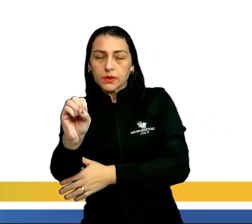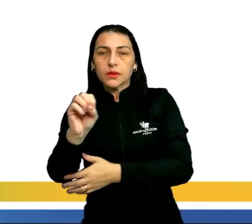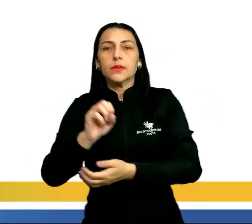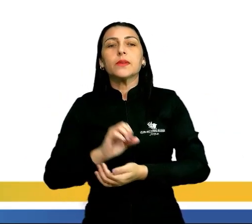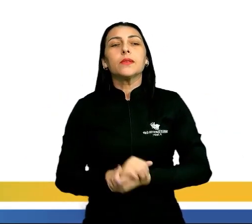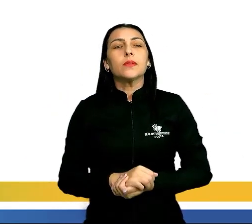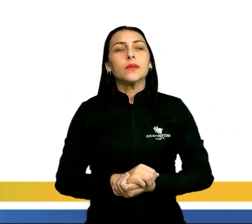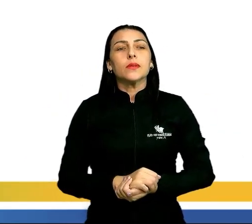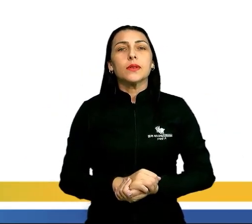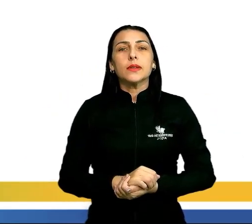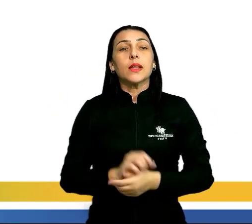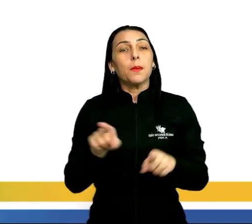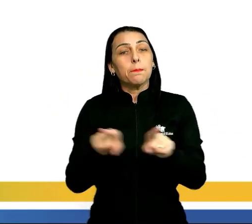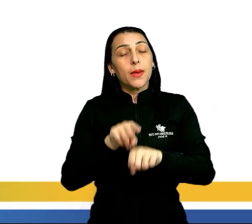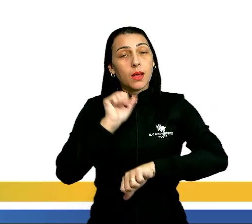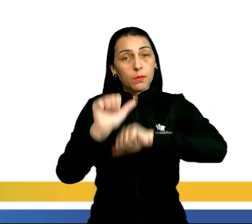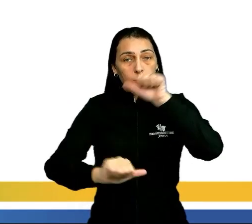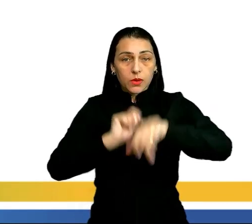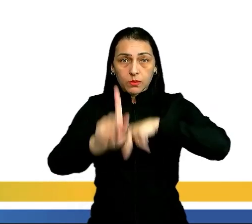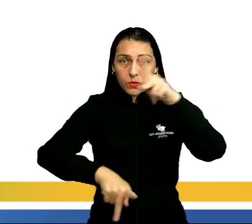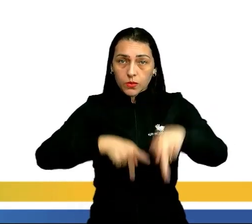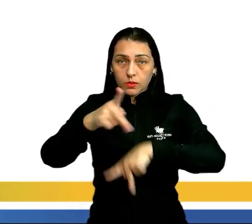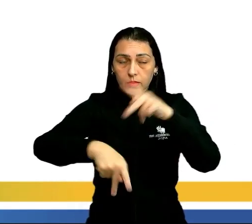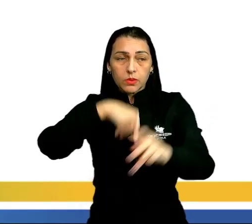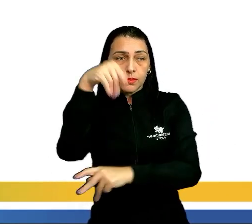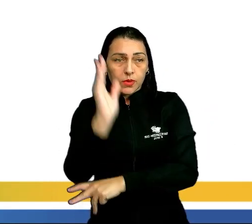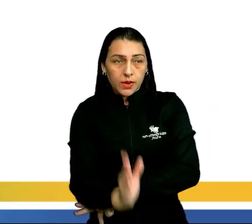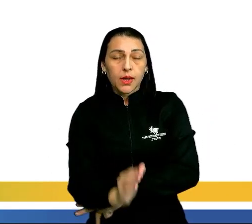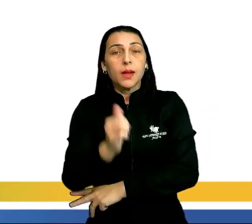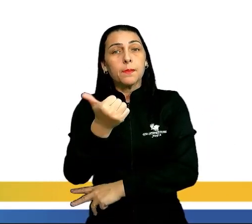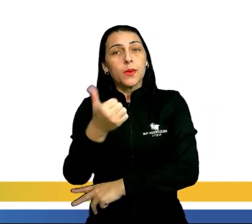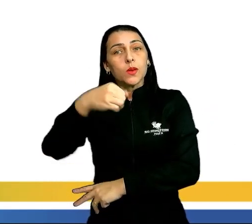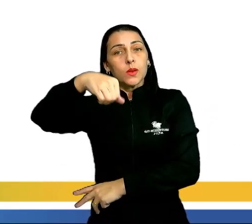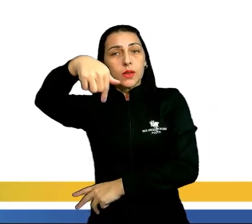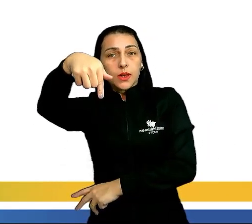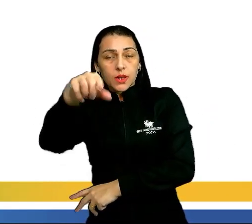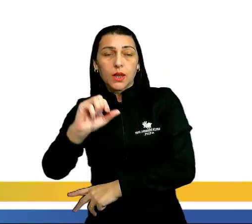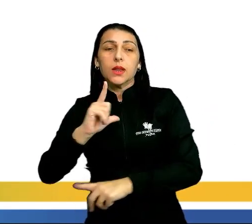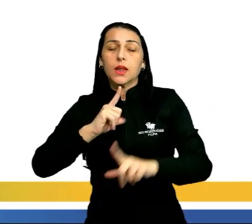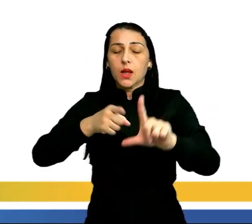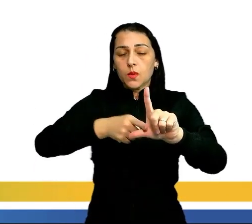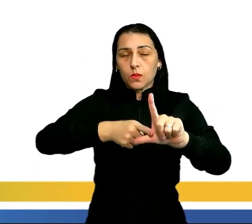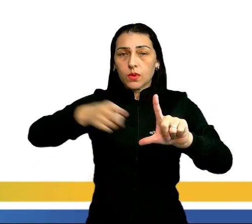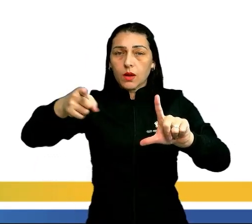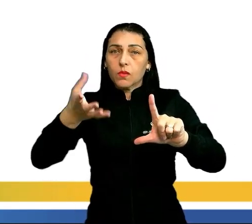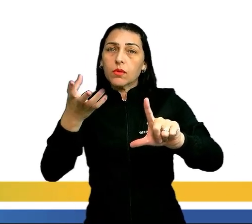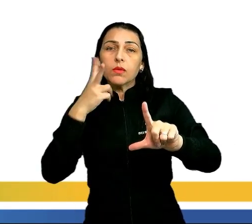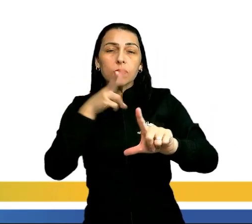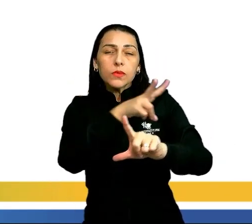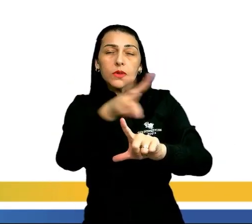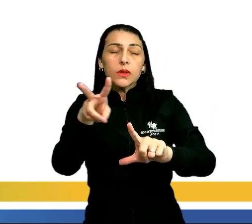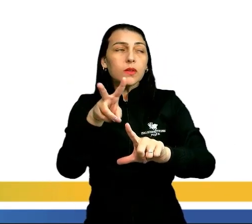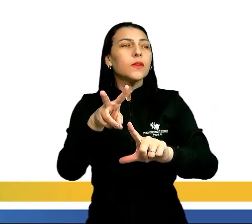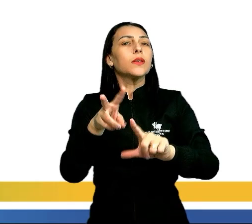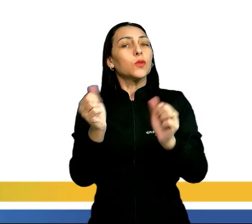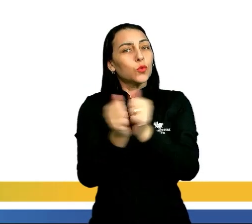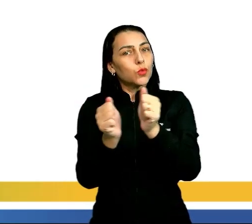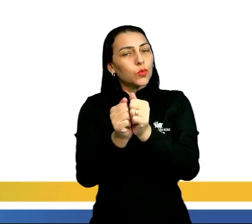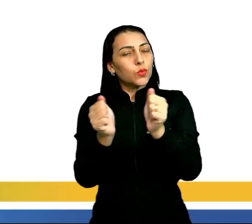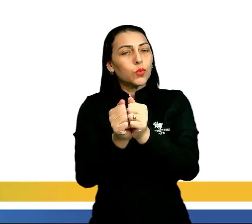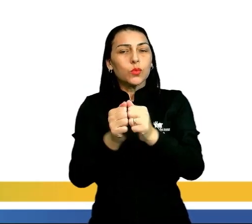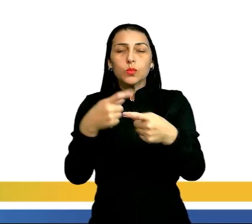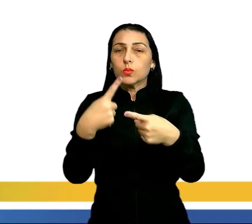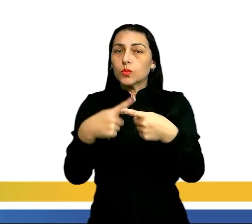Ainda sobre a dinâmica populacional brasileira, a gente vai ter um gráfico que eu quero que vocês acompanhem comigo,